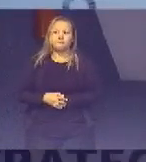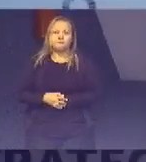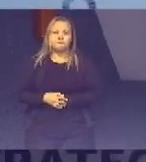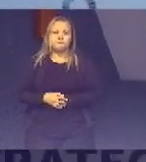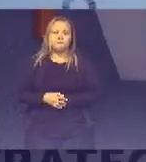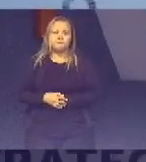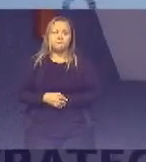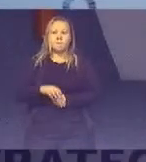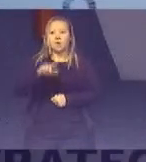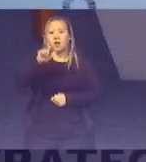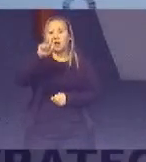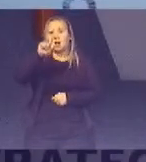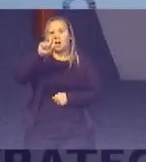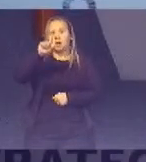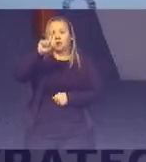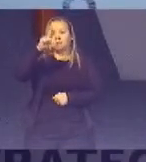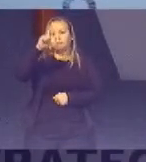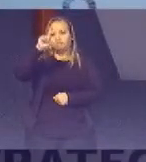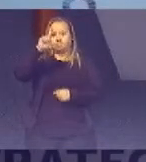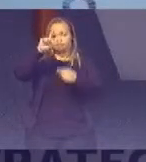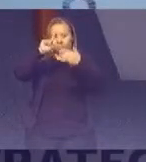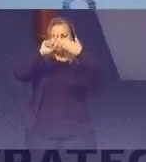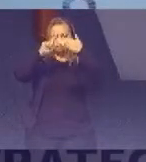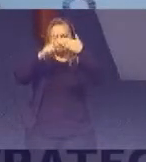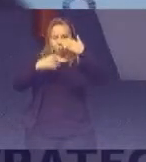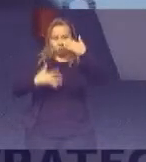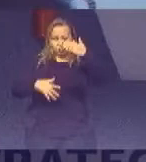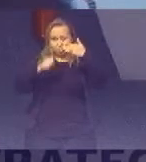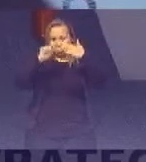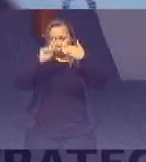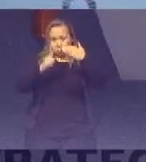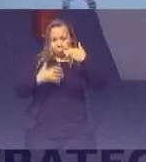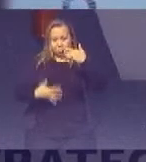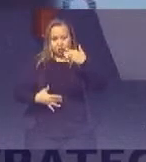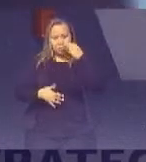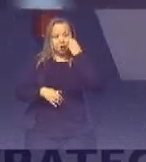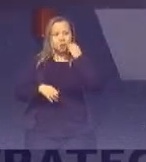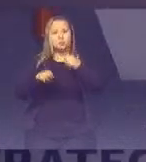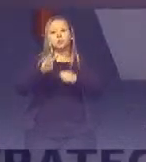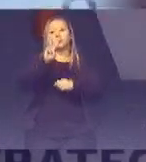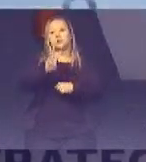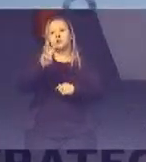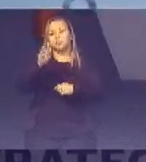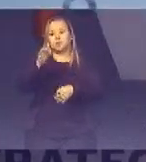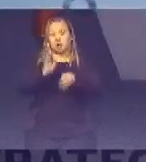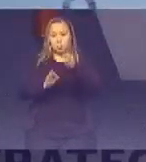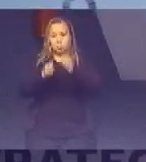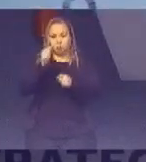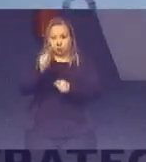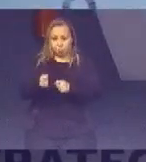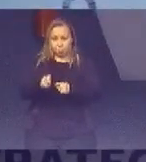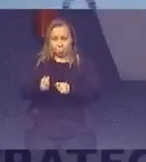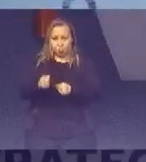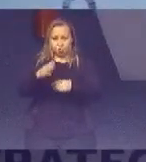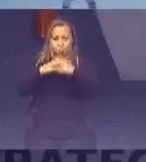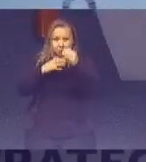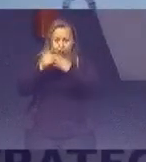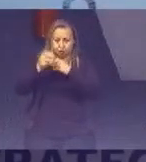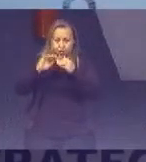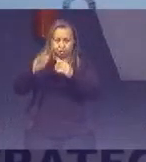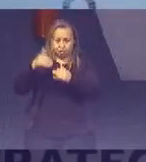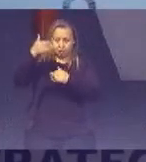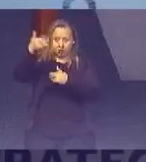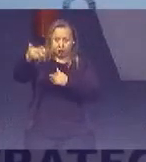Glossário Rever e melhorar A ferramenta de consulta Disponibilizada No site Do tribunal Para os usuários Externos De forma A permitir A